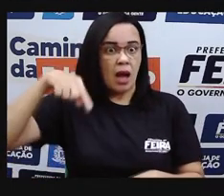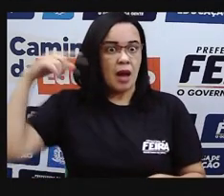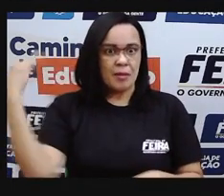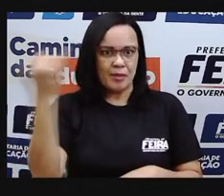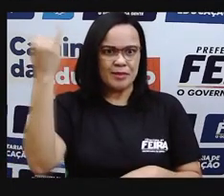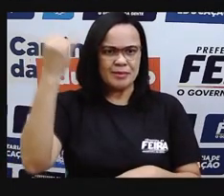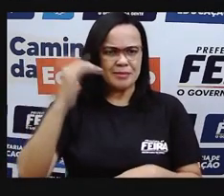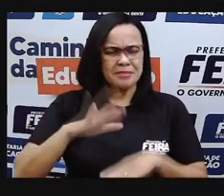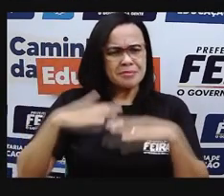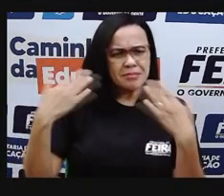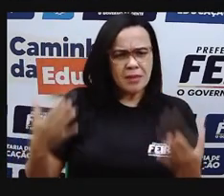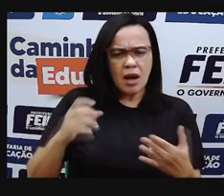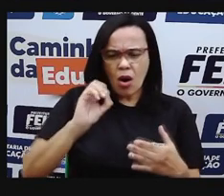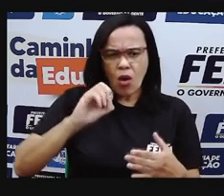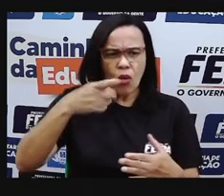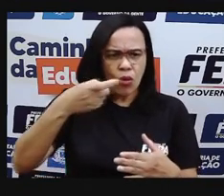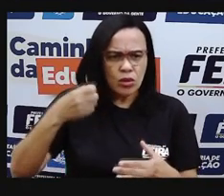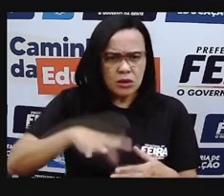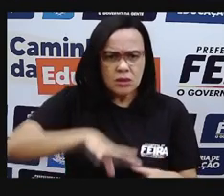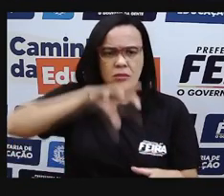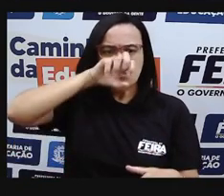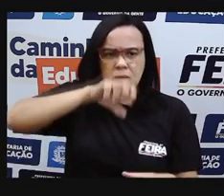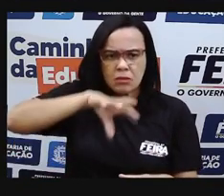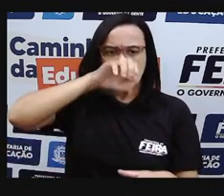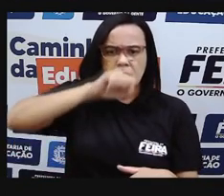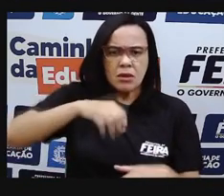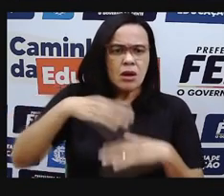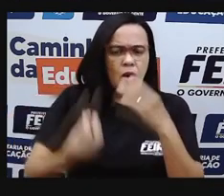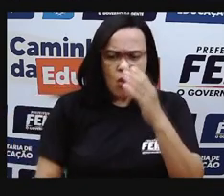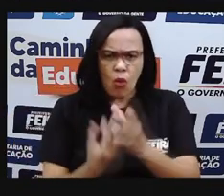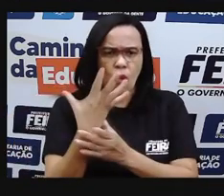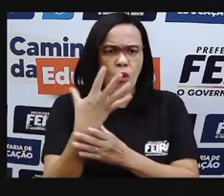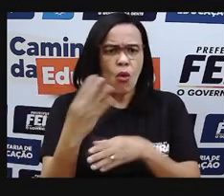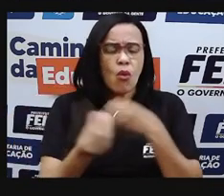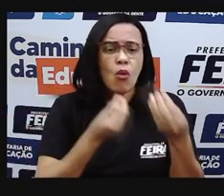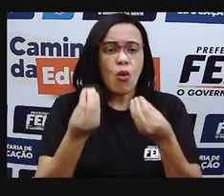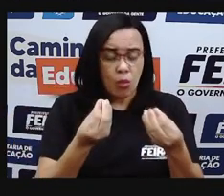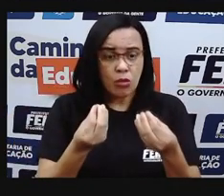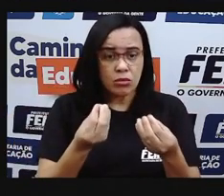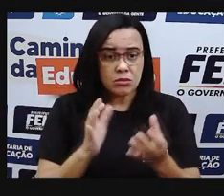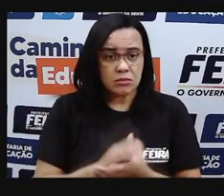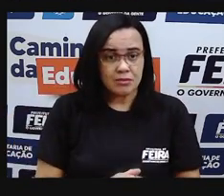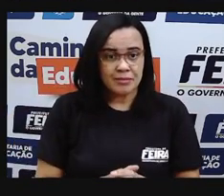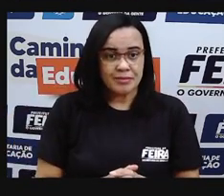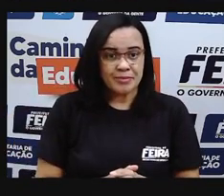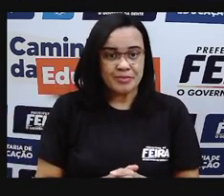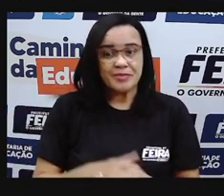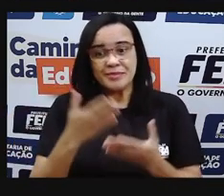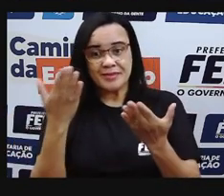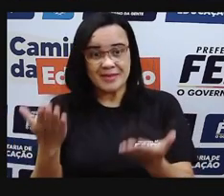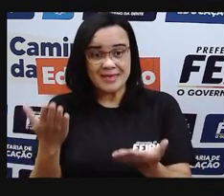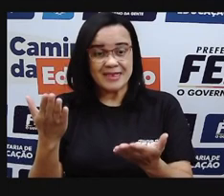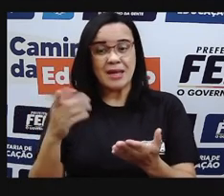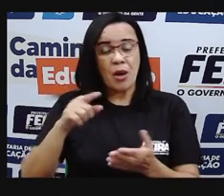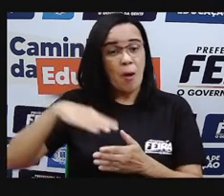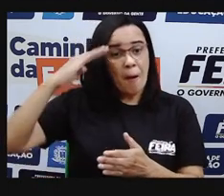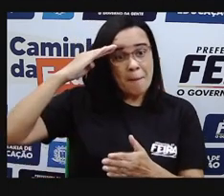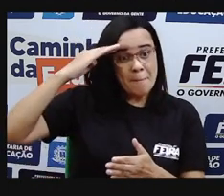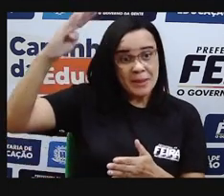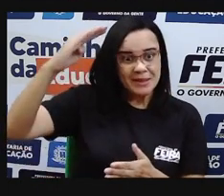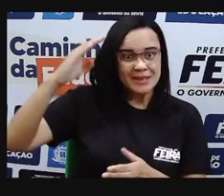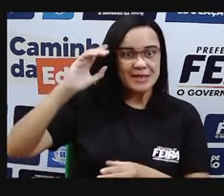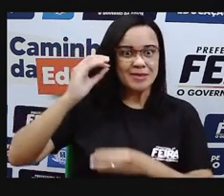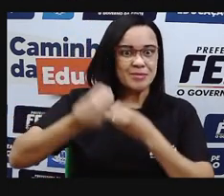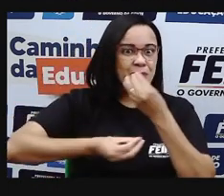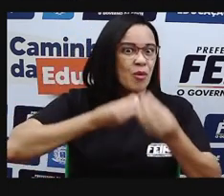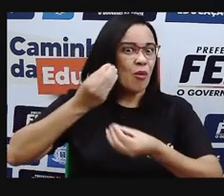da fotossíntese. Principalmente a fotossíntese realizada nas florestas, né? Pelas árvores. E que